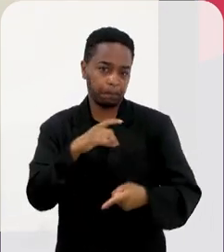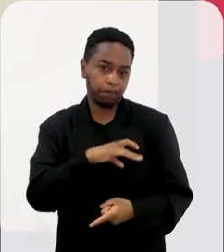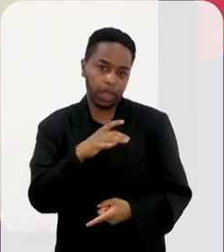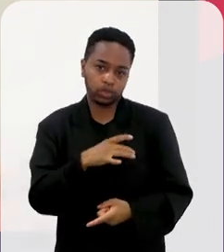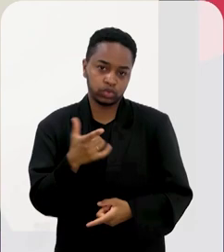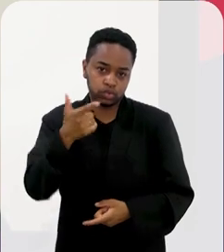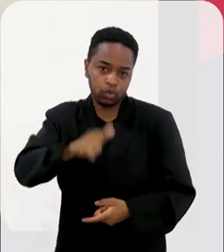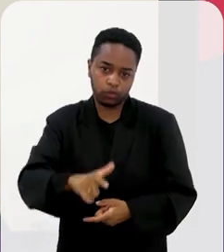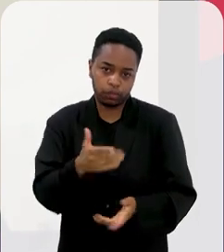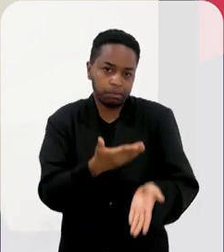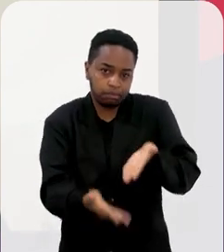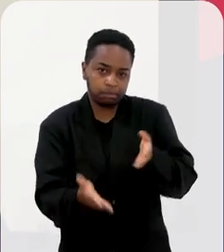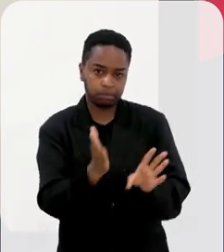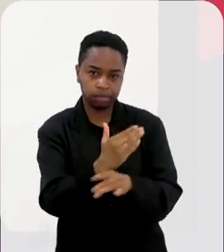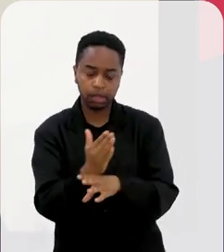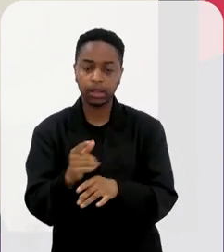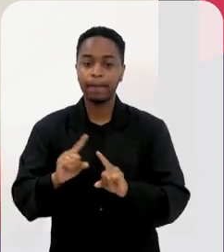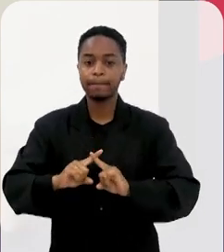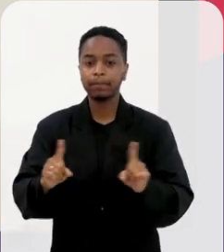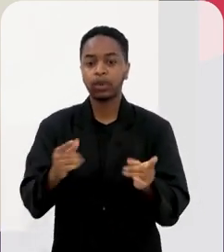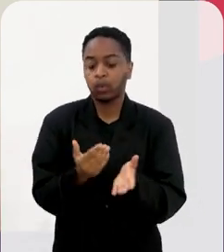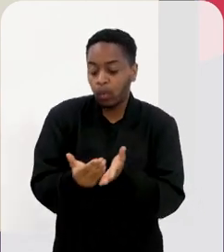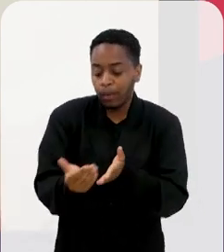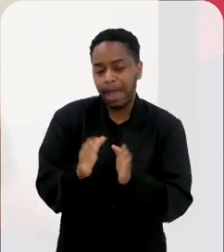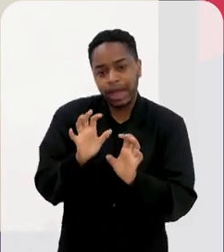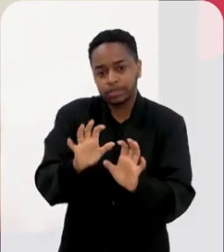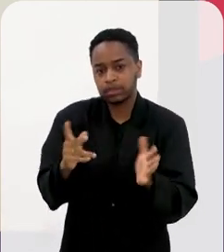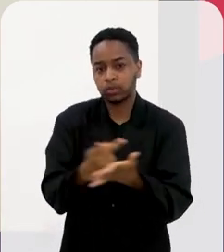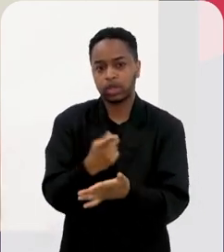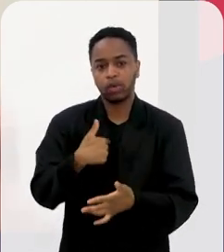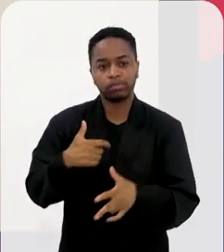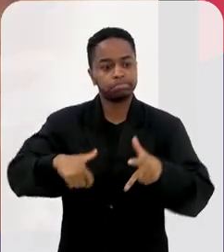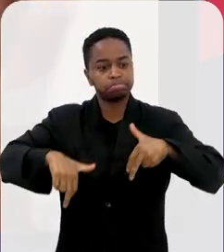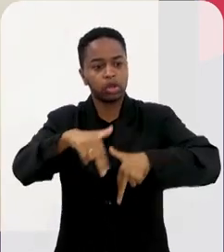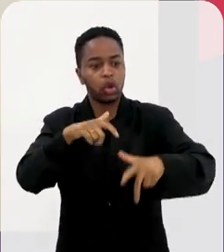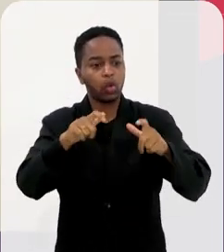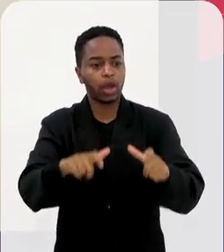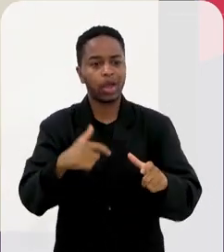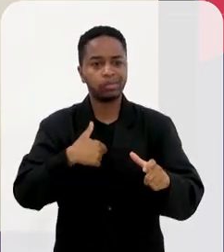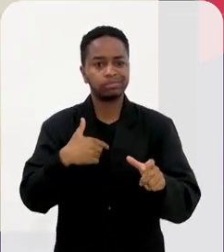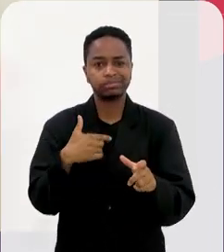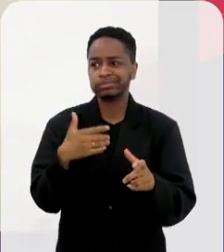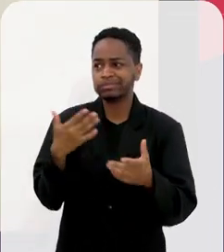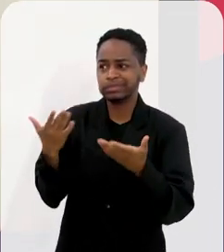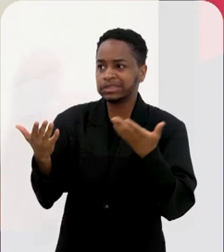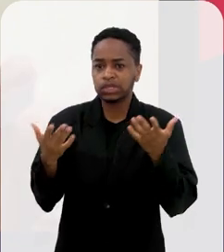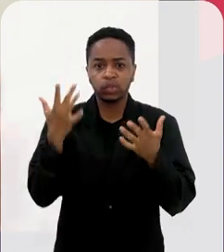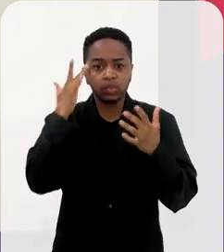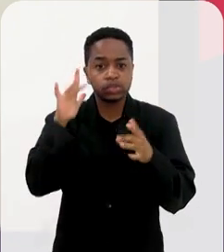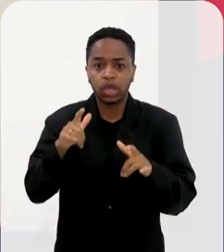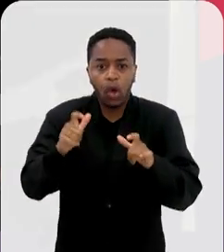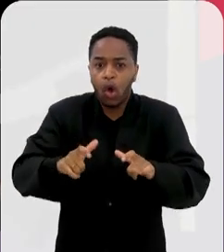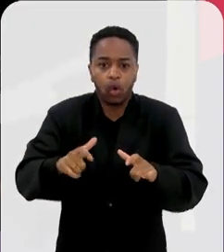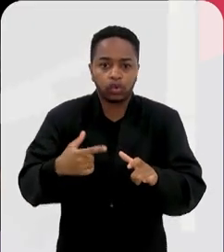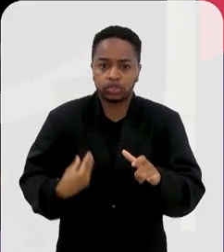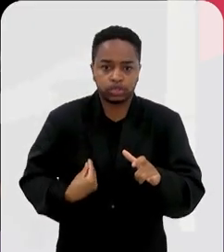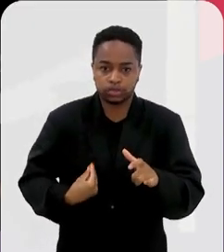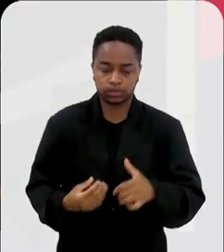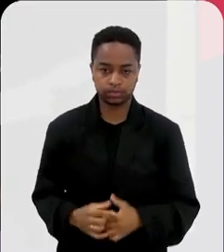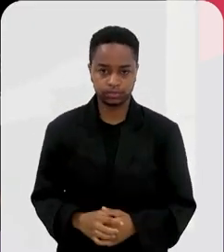medo de voltar até isso. Isso eu não tive mais. Mas no começo foi desse jeito, de eu estar no local e não lembrar onde eu estava. Essa